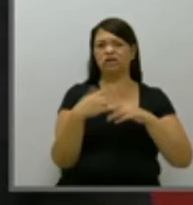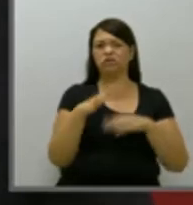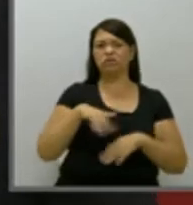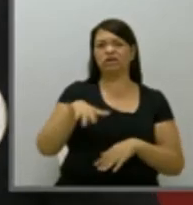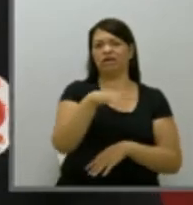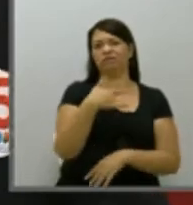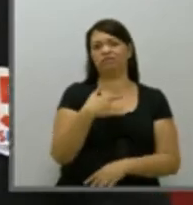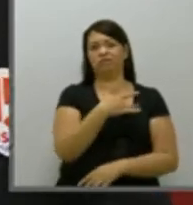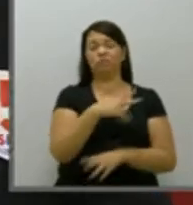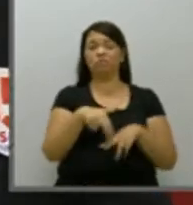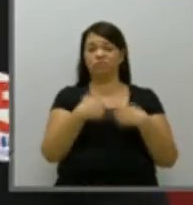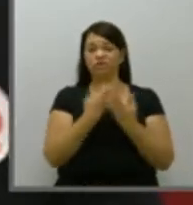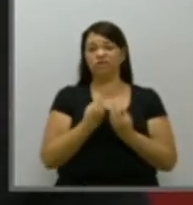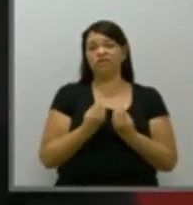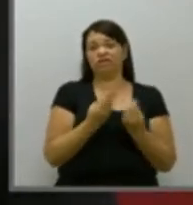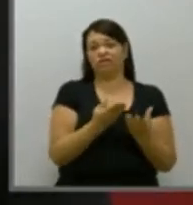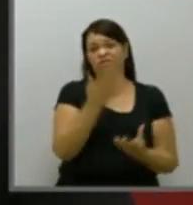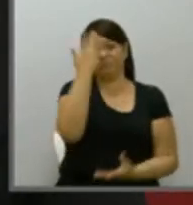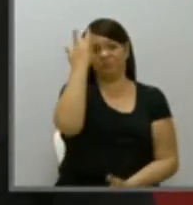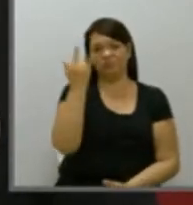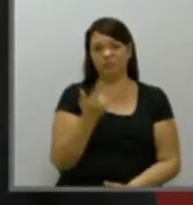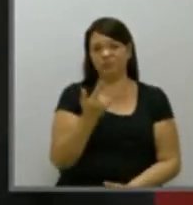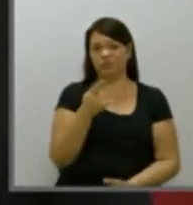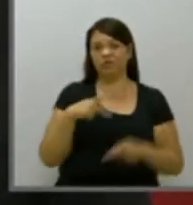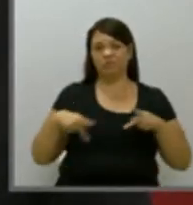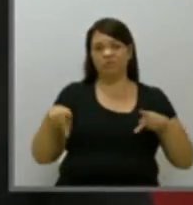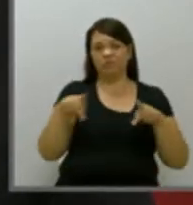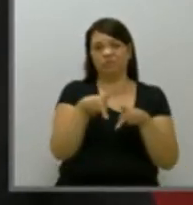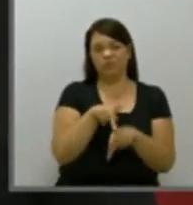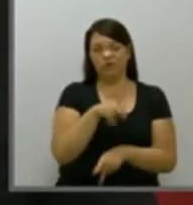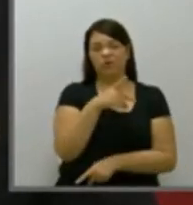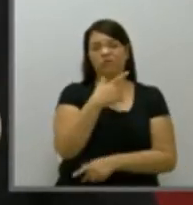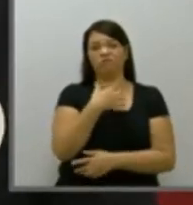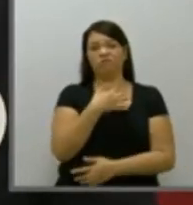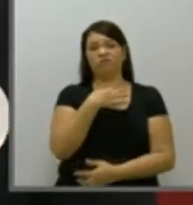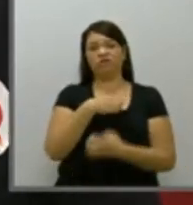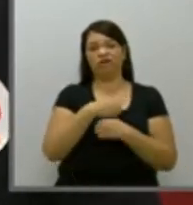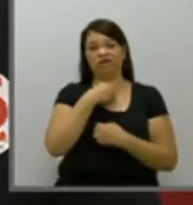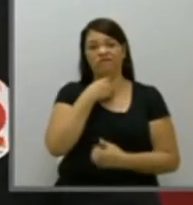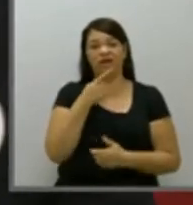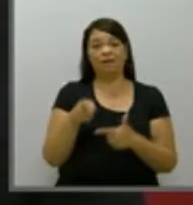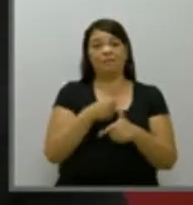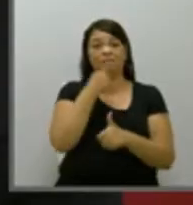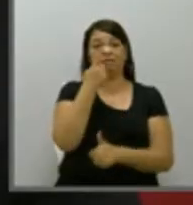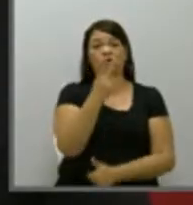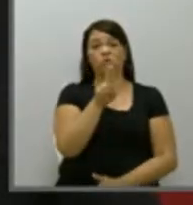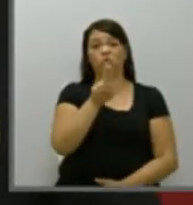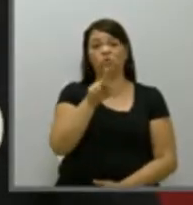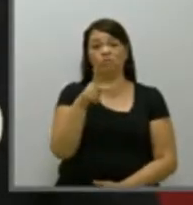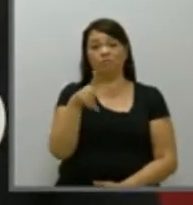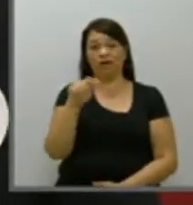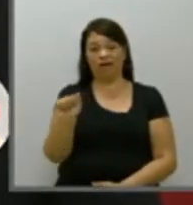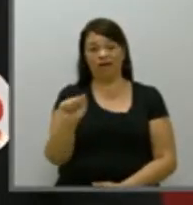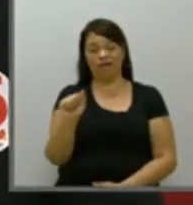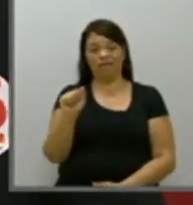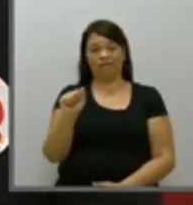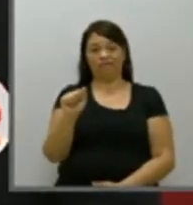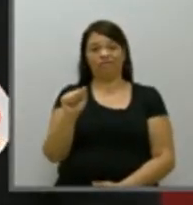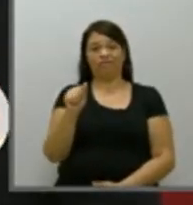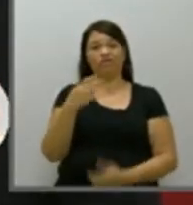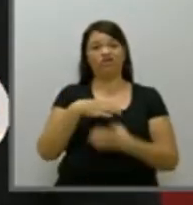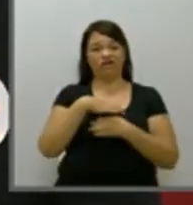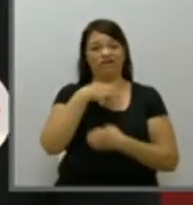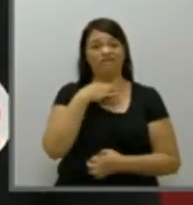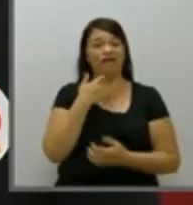nós estamos entregando amanhã à população de Carvataí a primeira UPA da história de Carvataí. Começa a funcionar